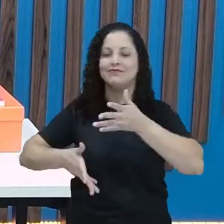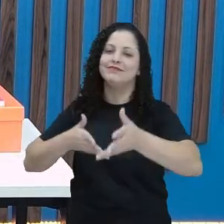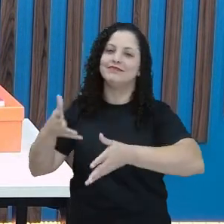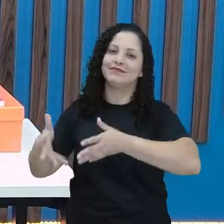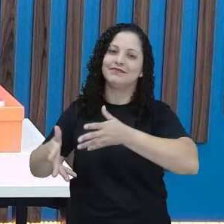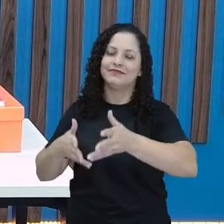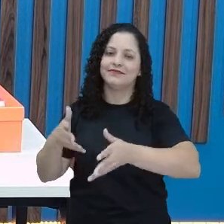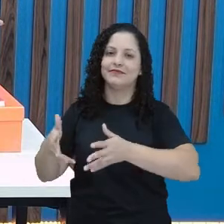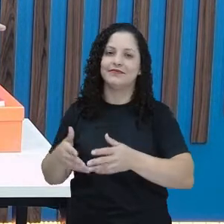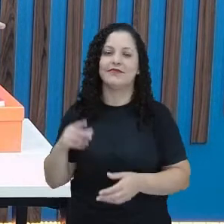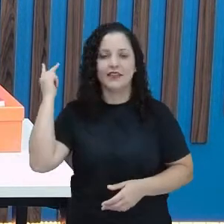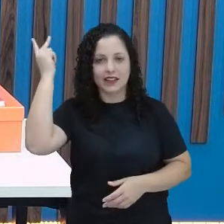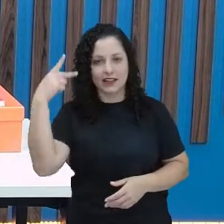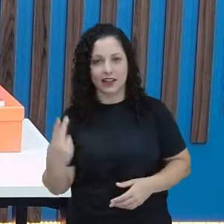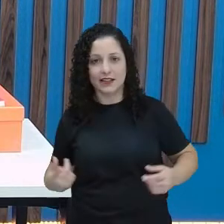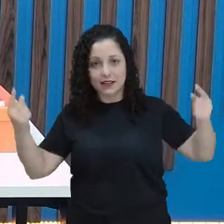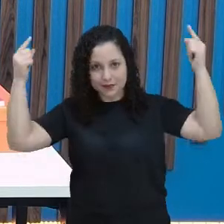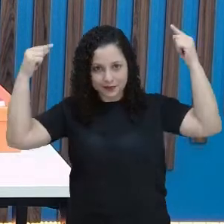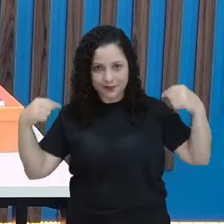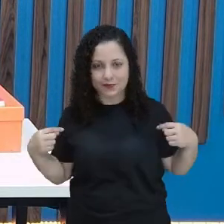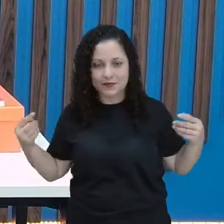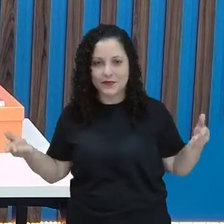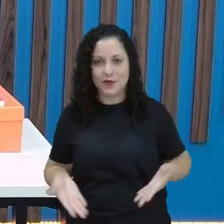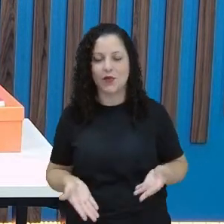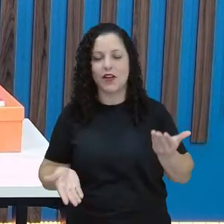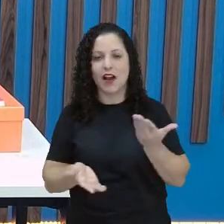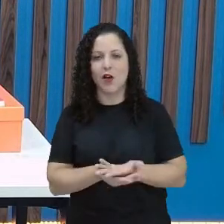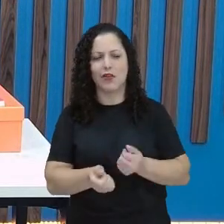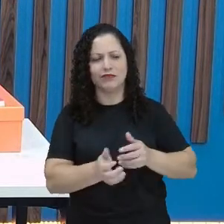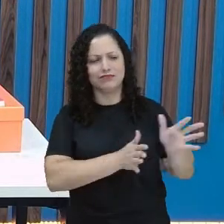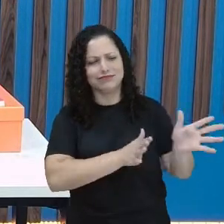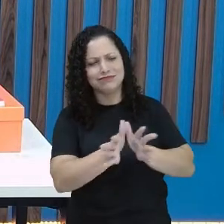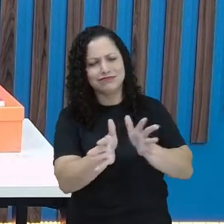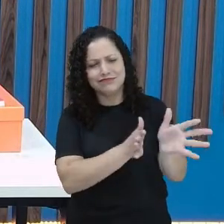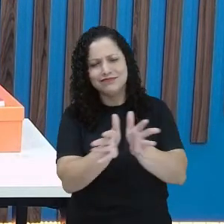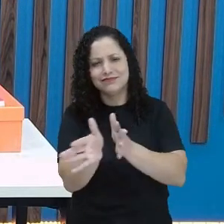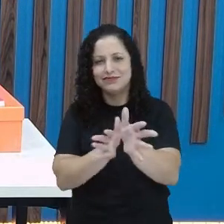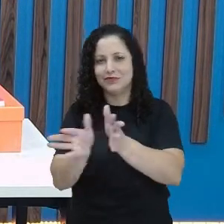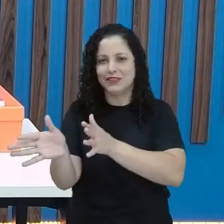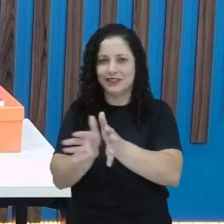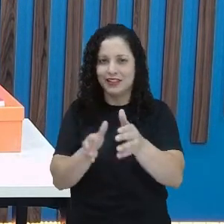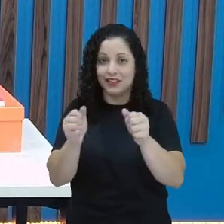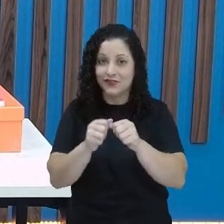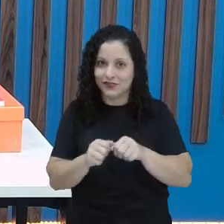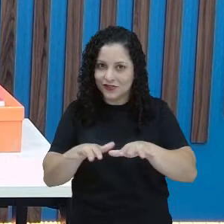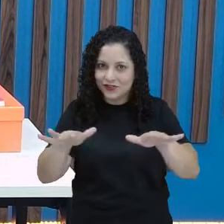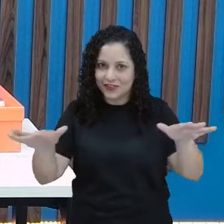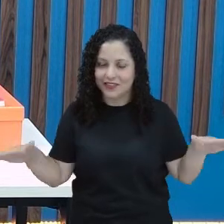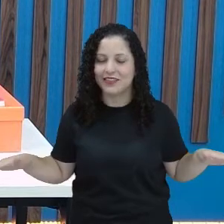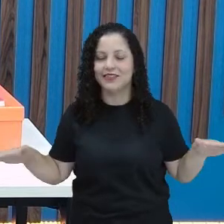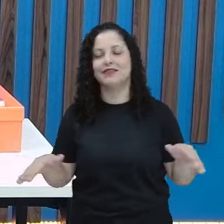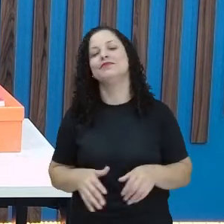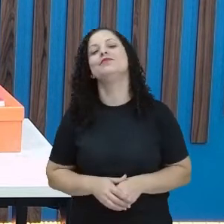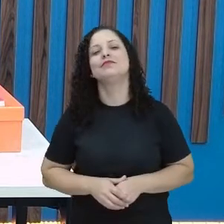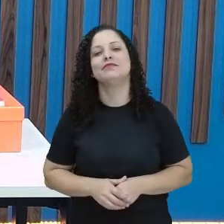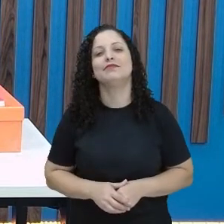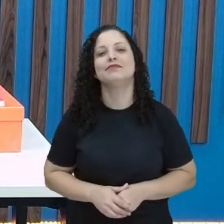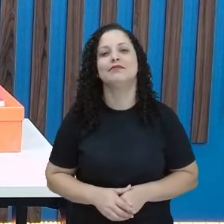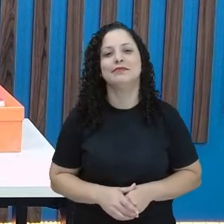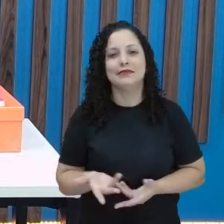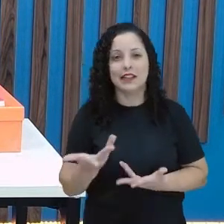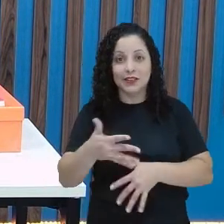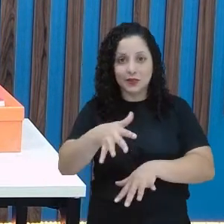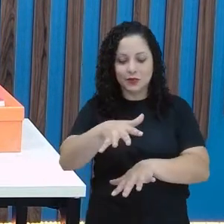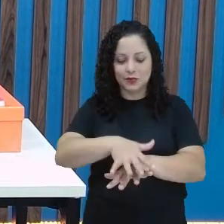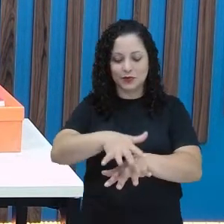de sinais. Kézia vai levar essa aula a mais pessoa, vai levar essa aula, vai tornar essa aula mais